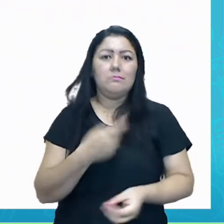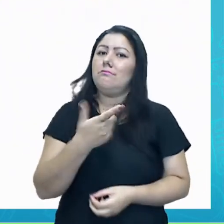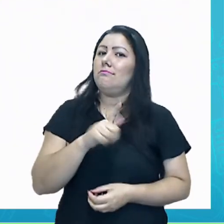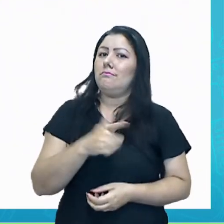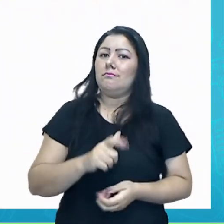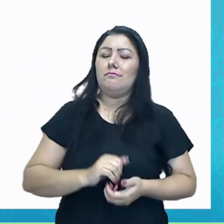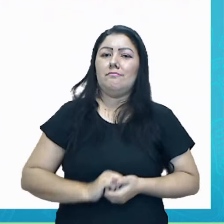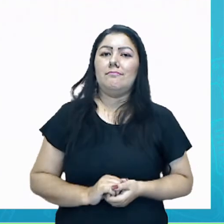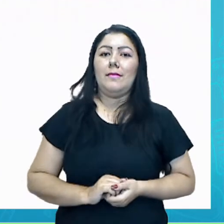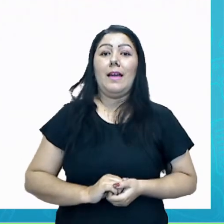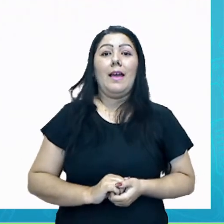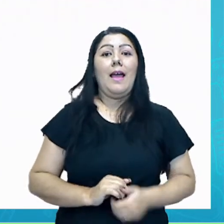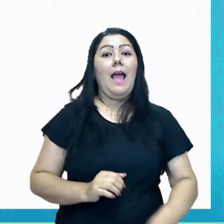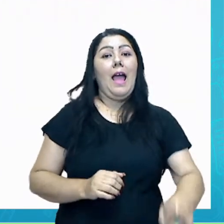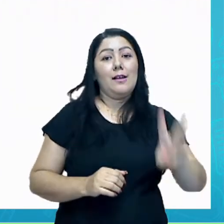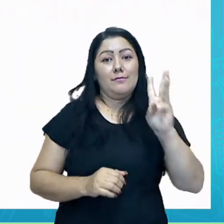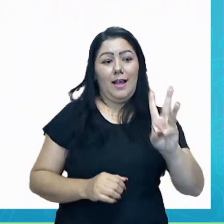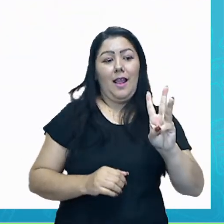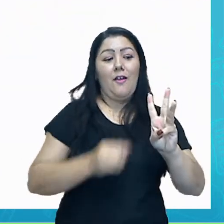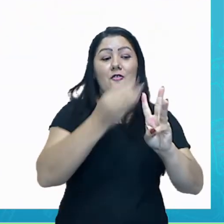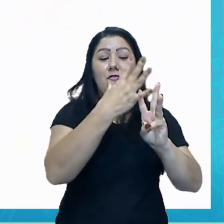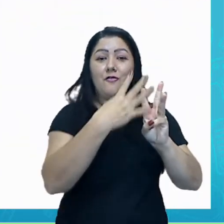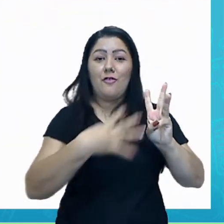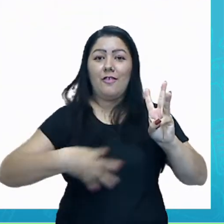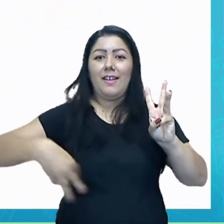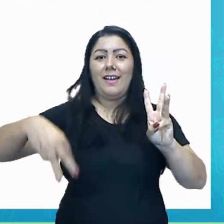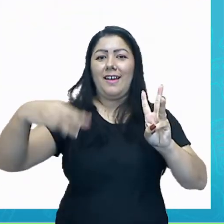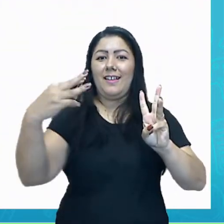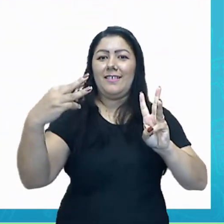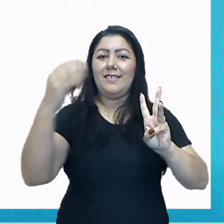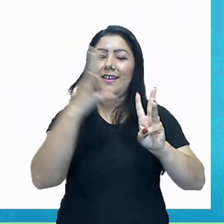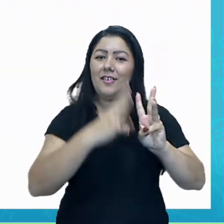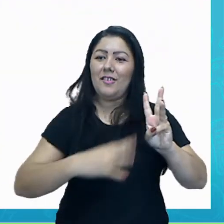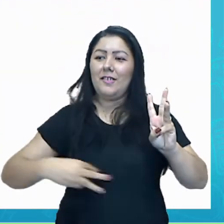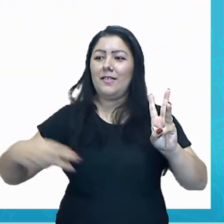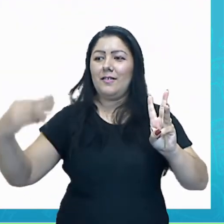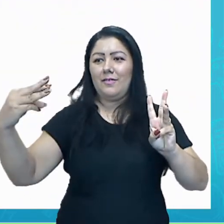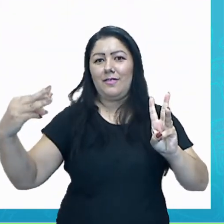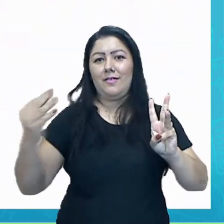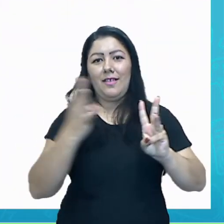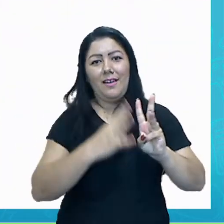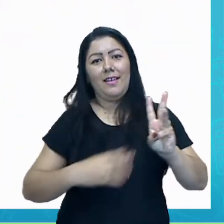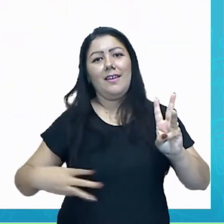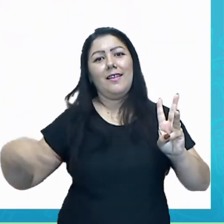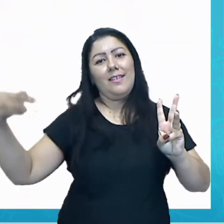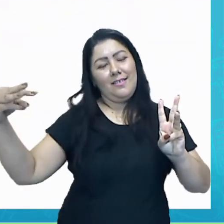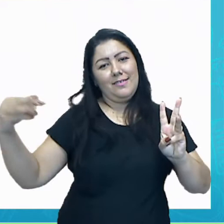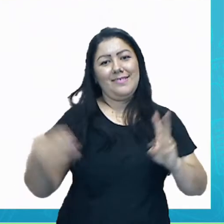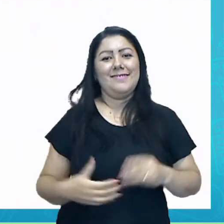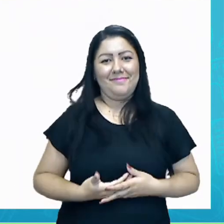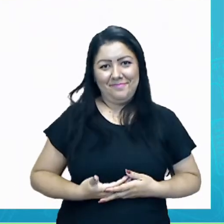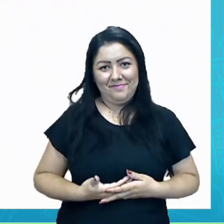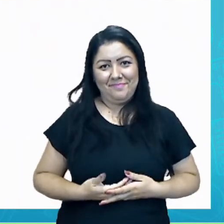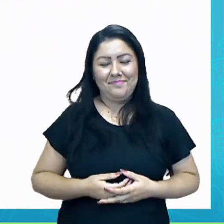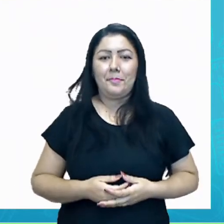as outras demais cores. Todas as paletas de cores que conhecemos, todas elas vêm